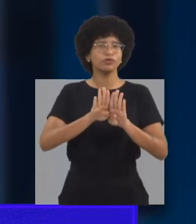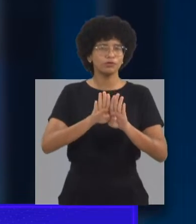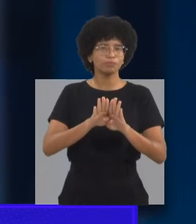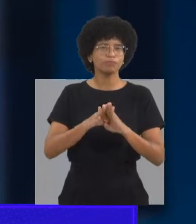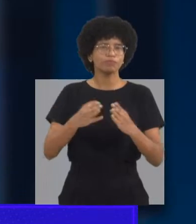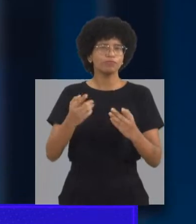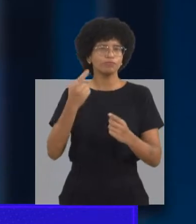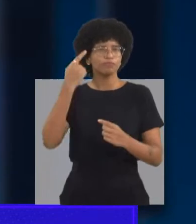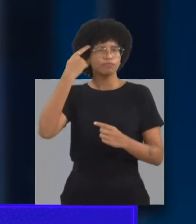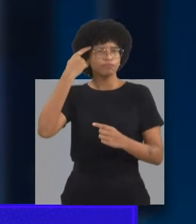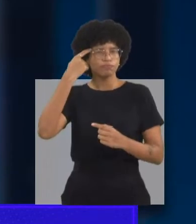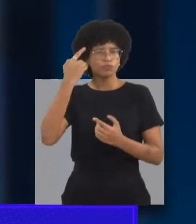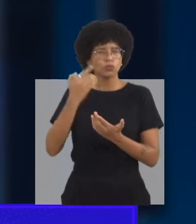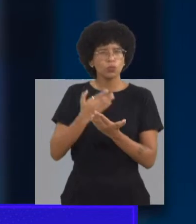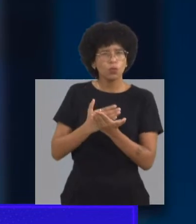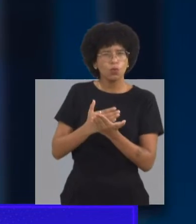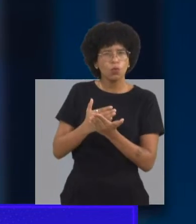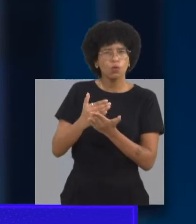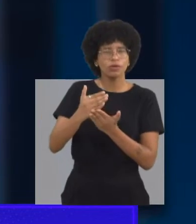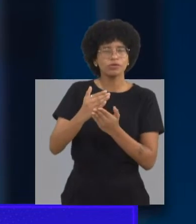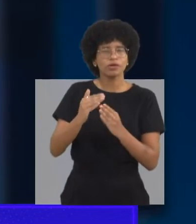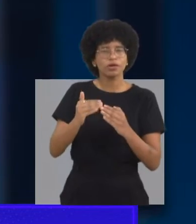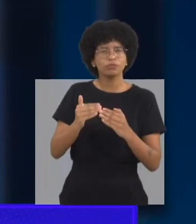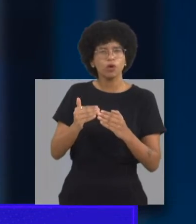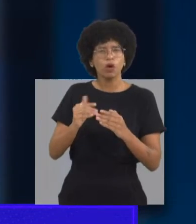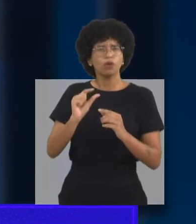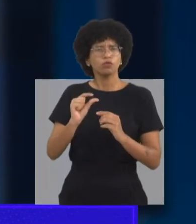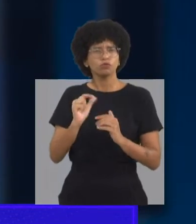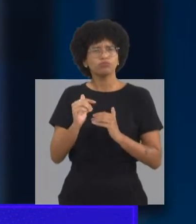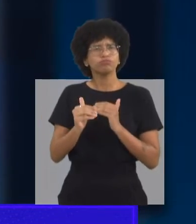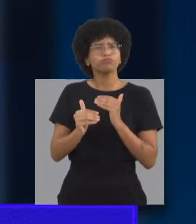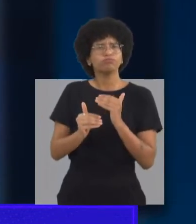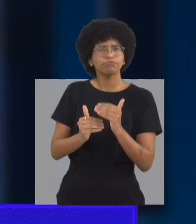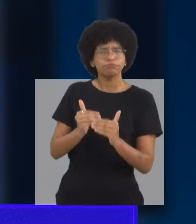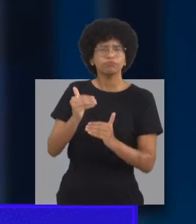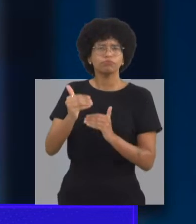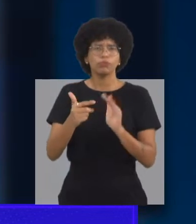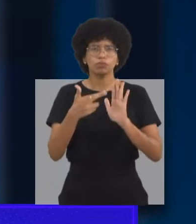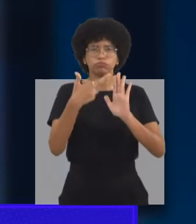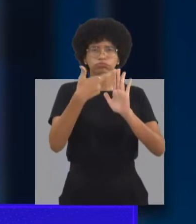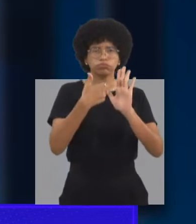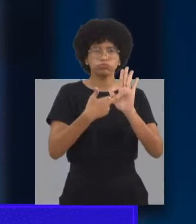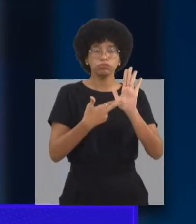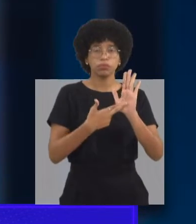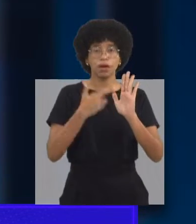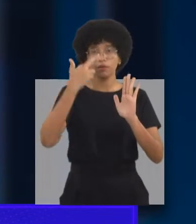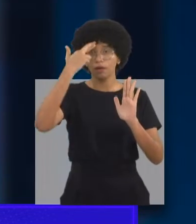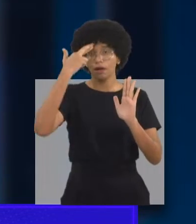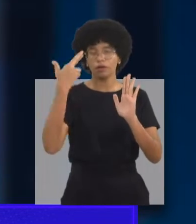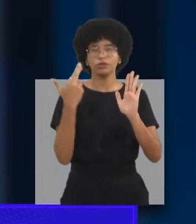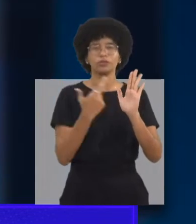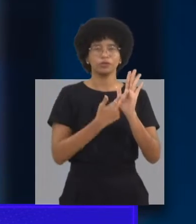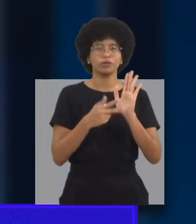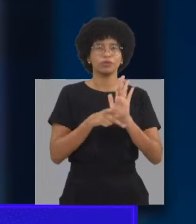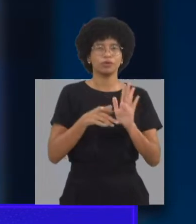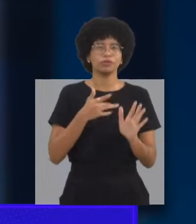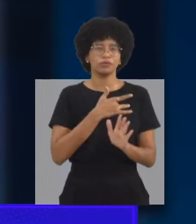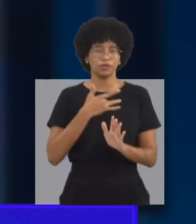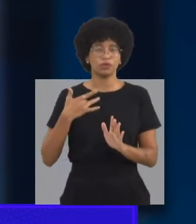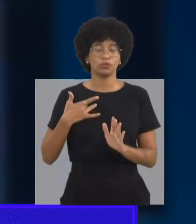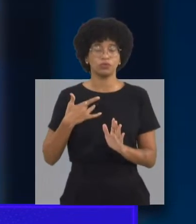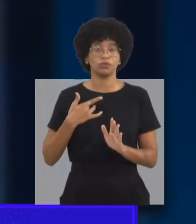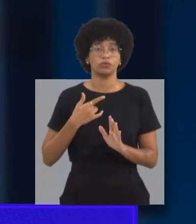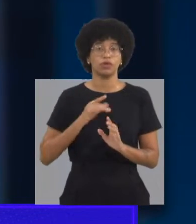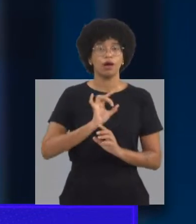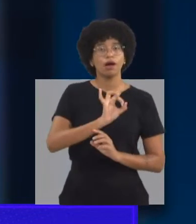fechados. Então, começamos a reabrir com todos os cuidados e protocolos de segurança, onde cada criança e